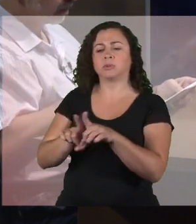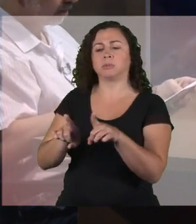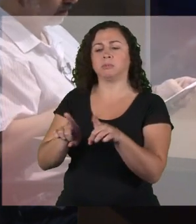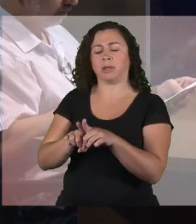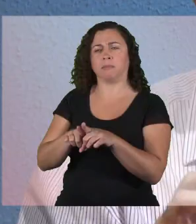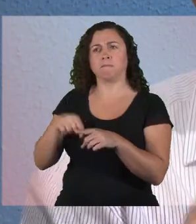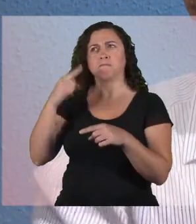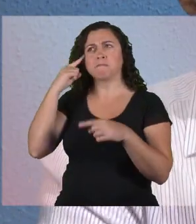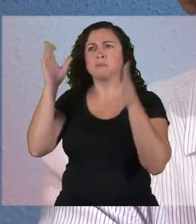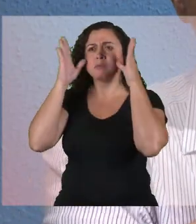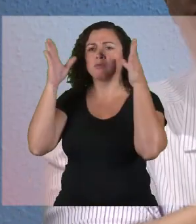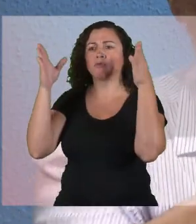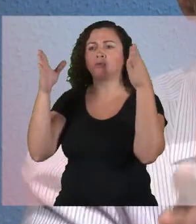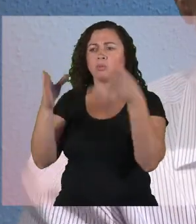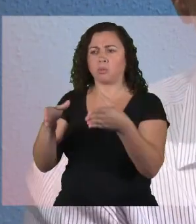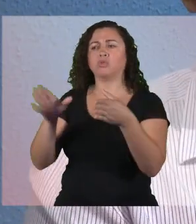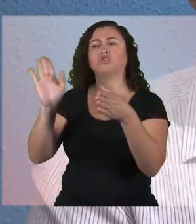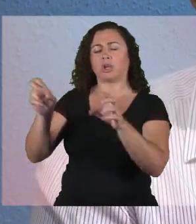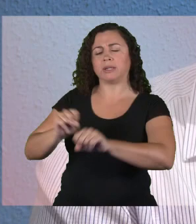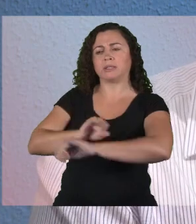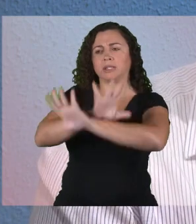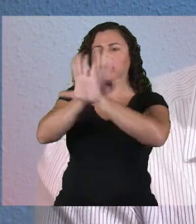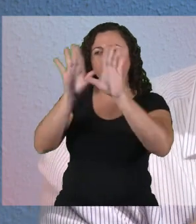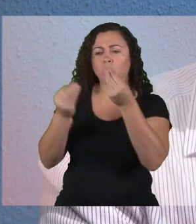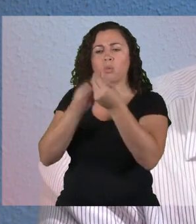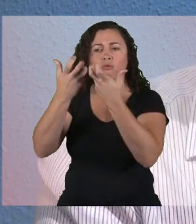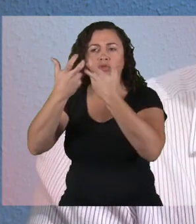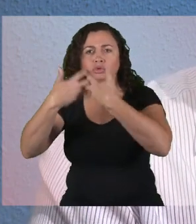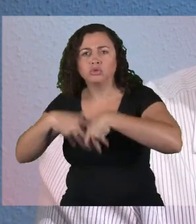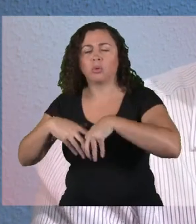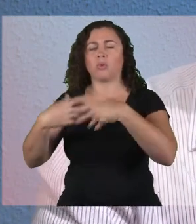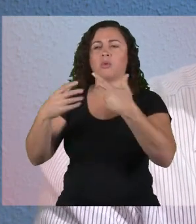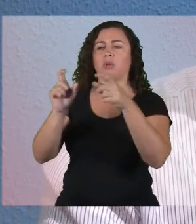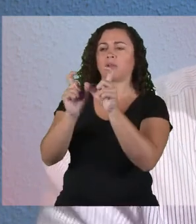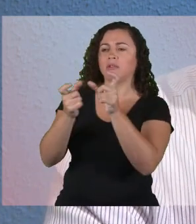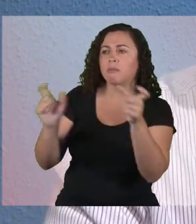indo esclarecer essa questão, digamos, técnica,